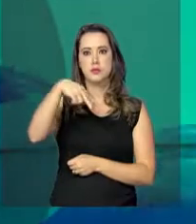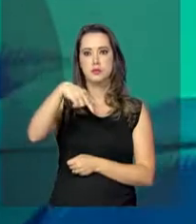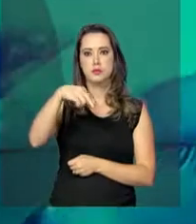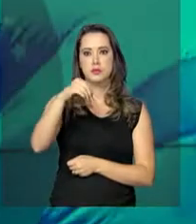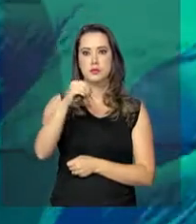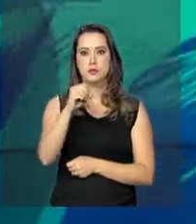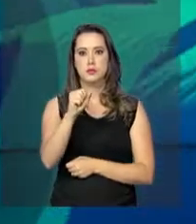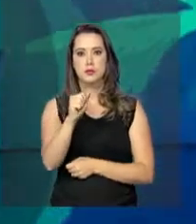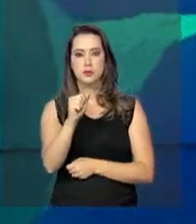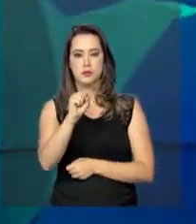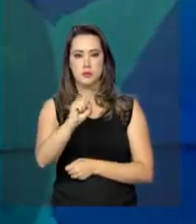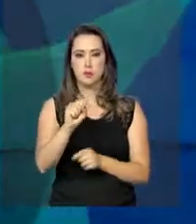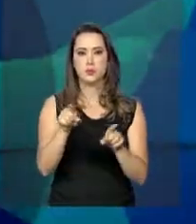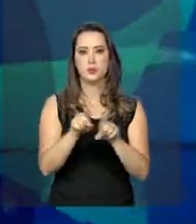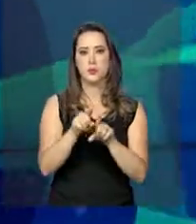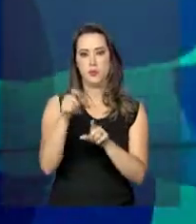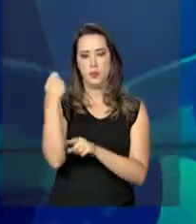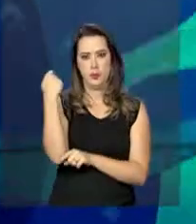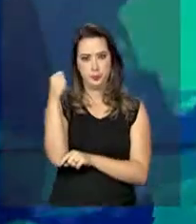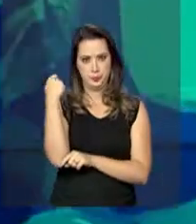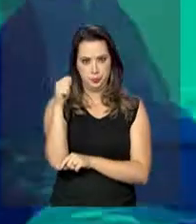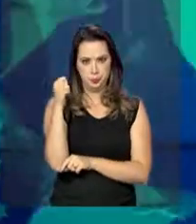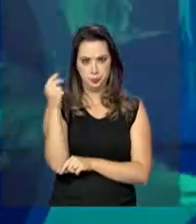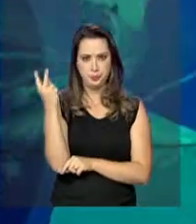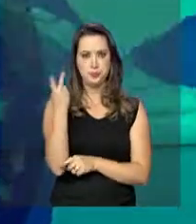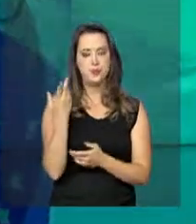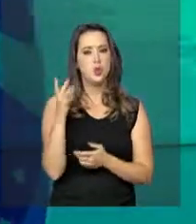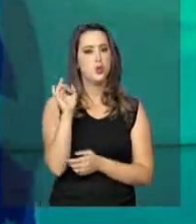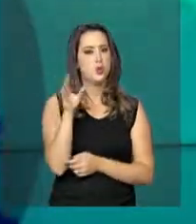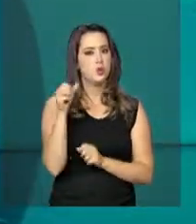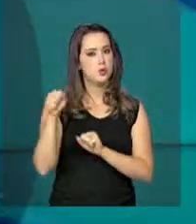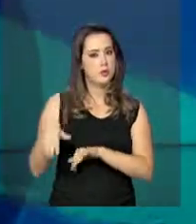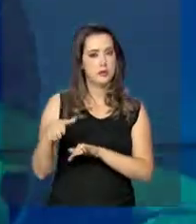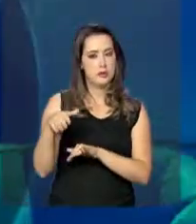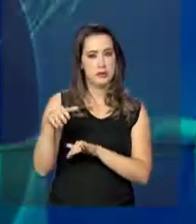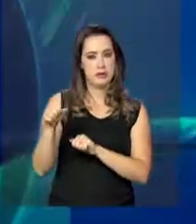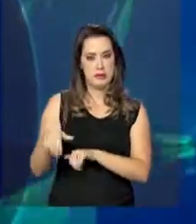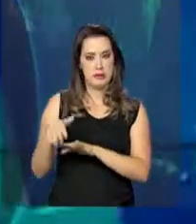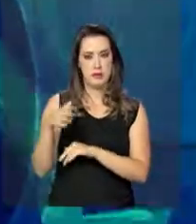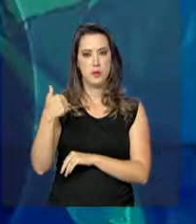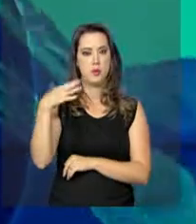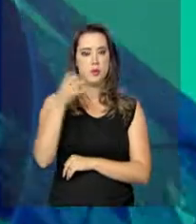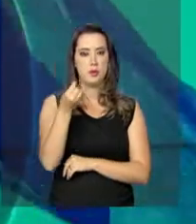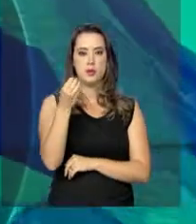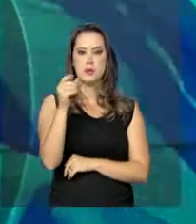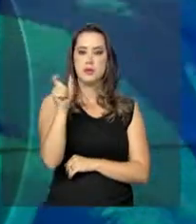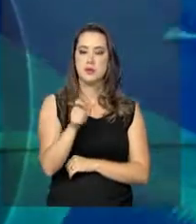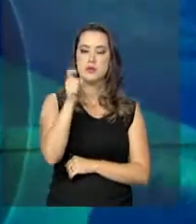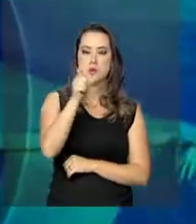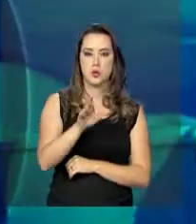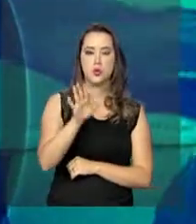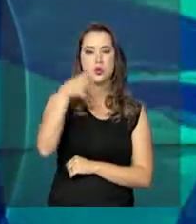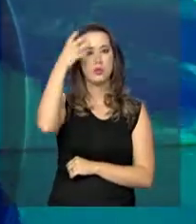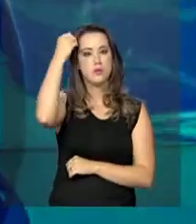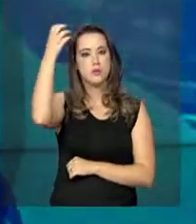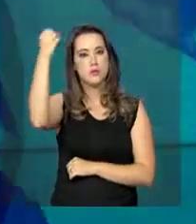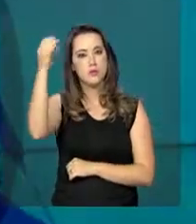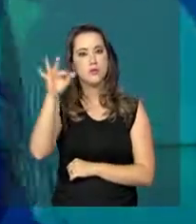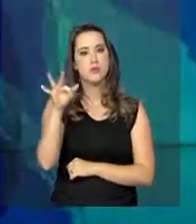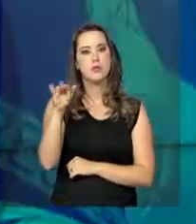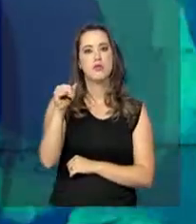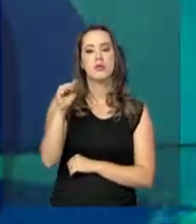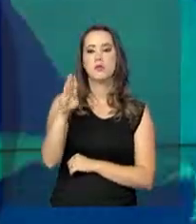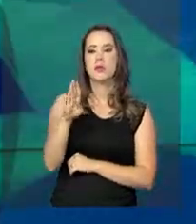Grande do Sul. Só em setembro, mais de 600 venezuelanos embarcaram em aviões da Força Aérea Brasileira para essa